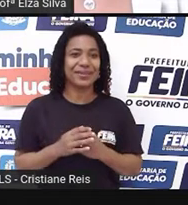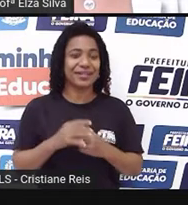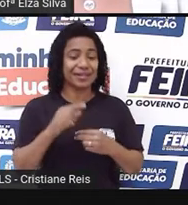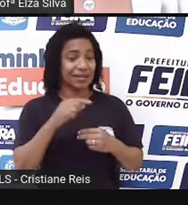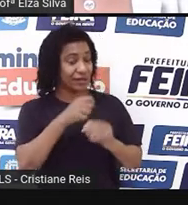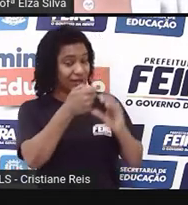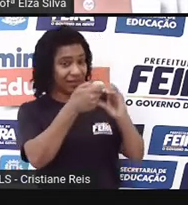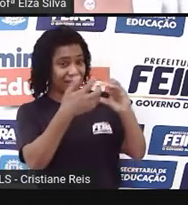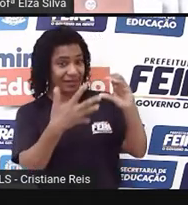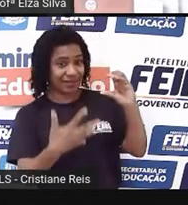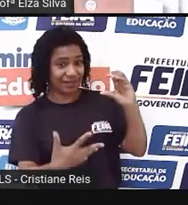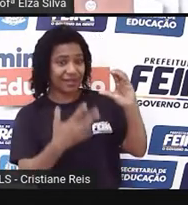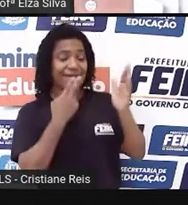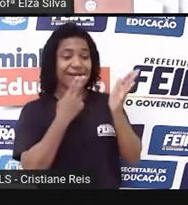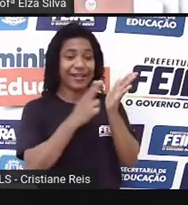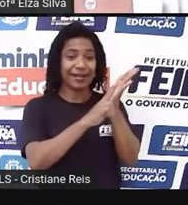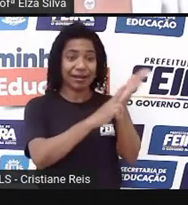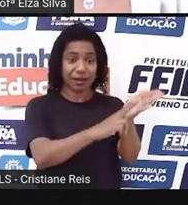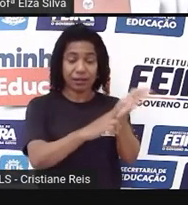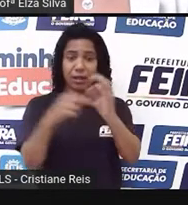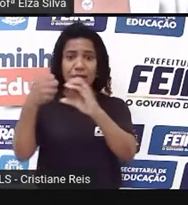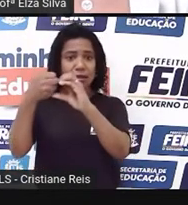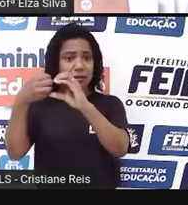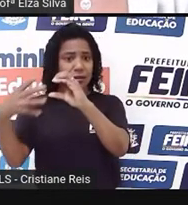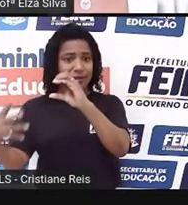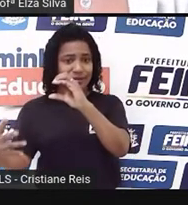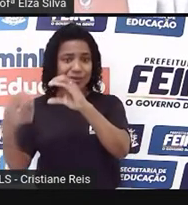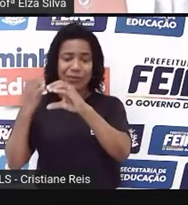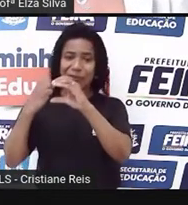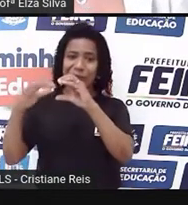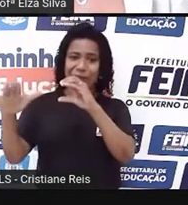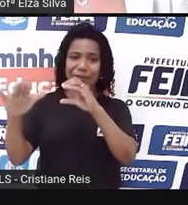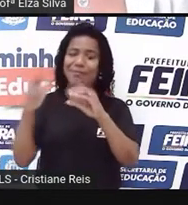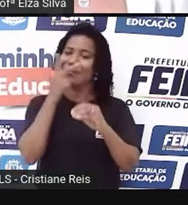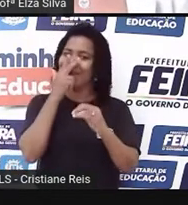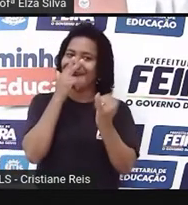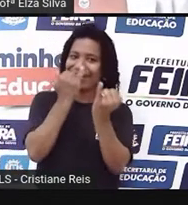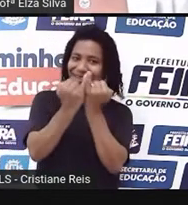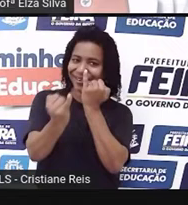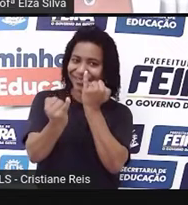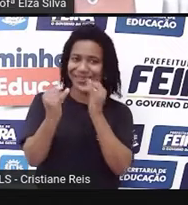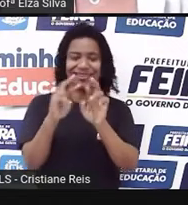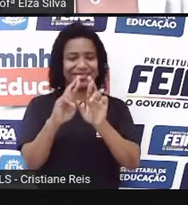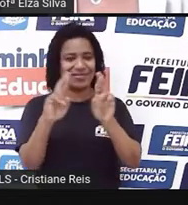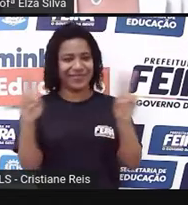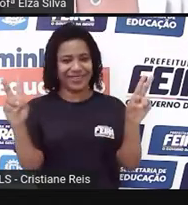as características que assemelham e diferenciam esses dois gêneros textuais.